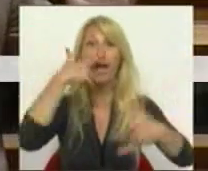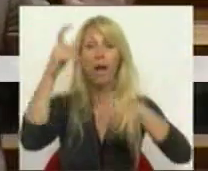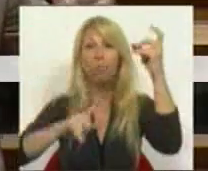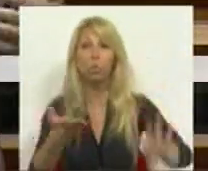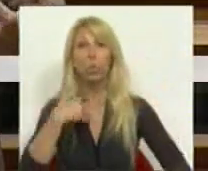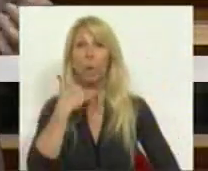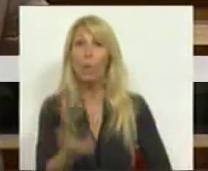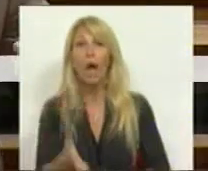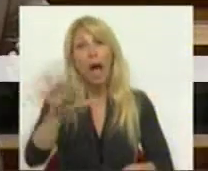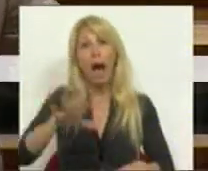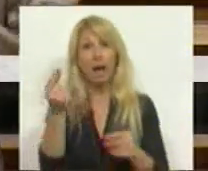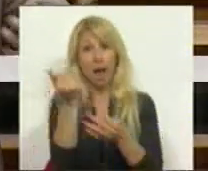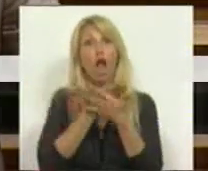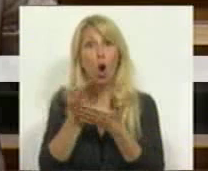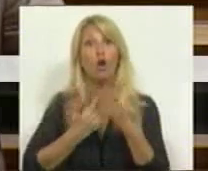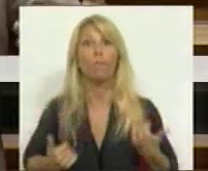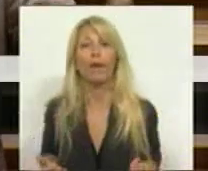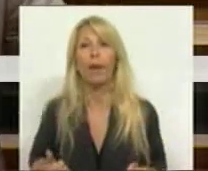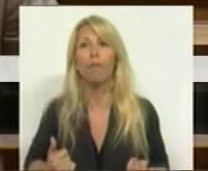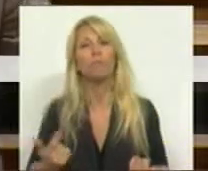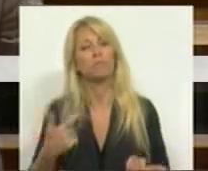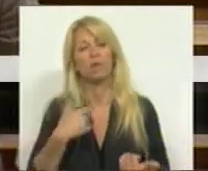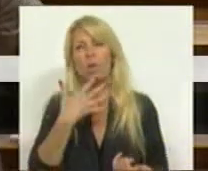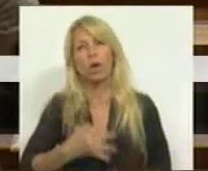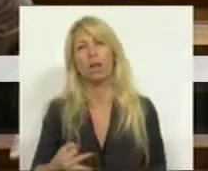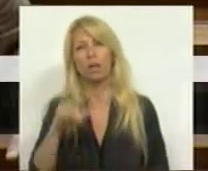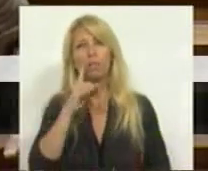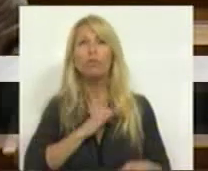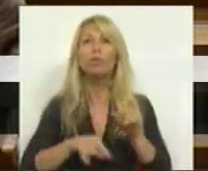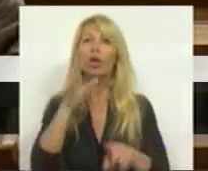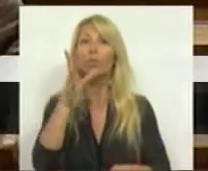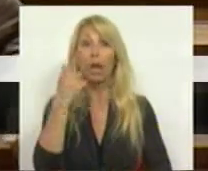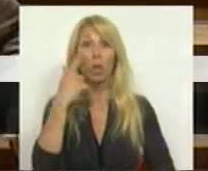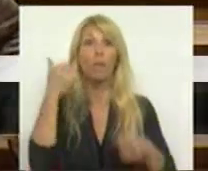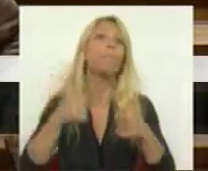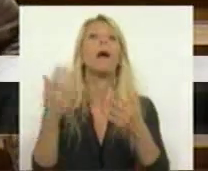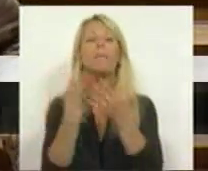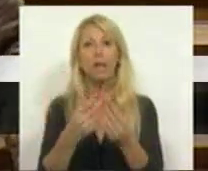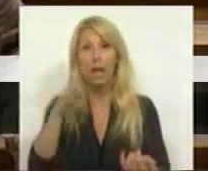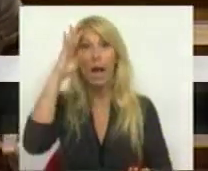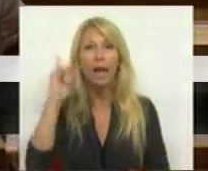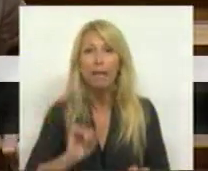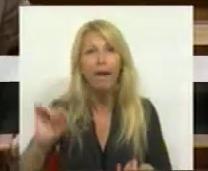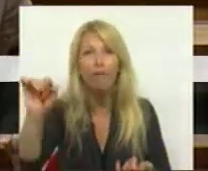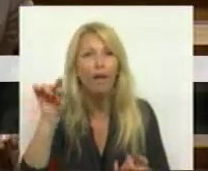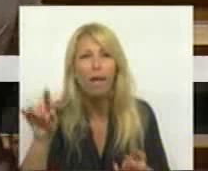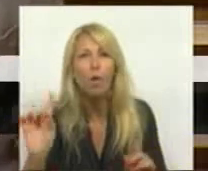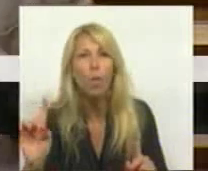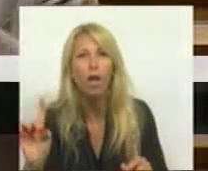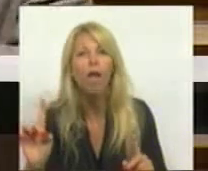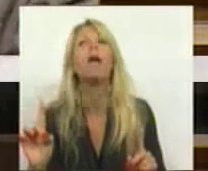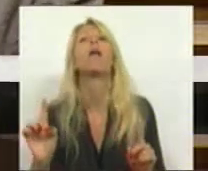Aliás, eu não acredito que a Sra. Deputada, conhecendo estas matérias, não tenha exatamente essa ideia. Reestruturação